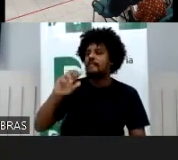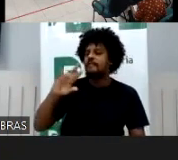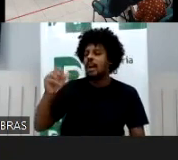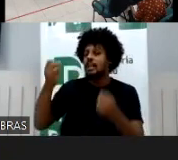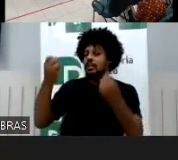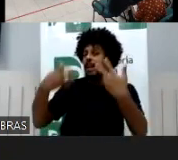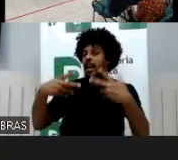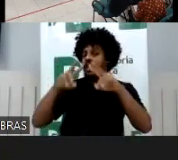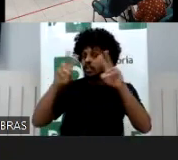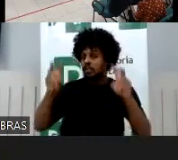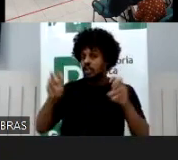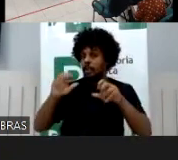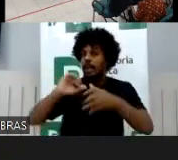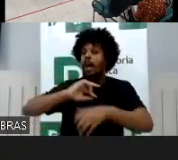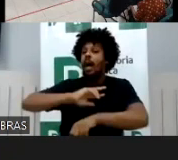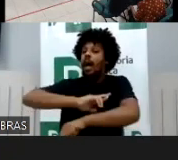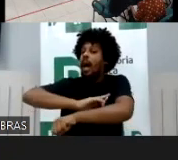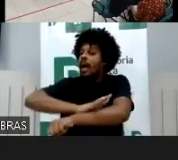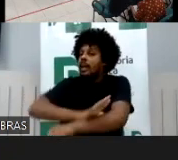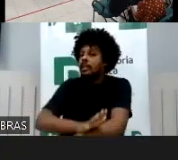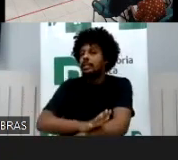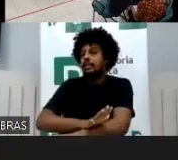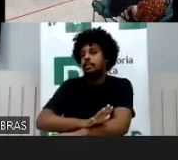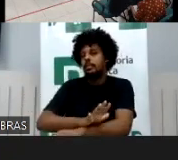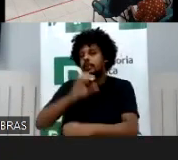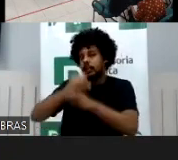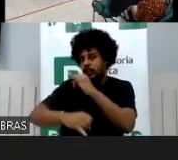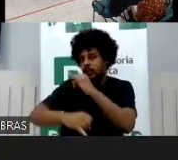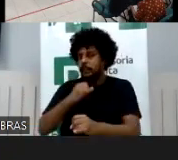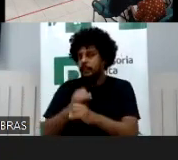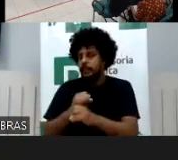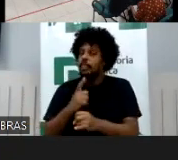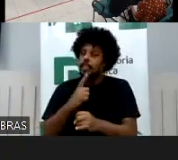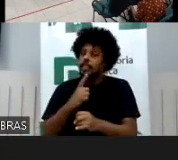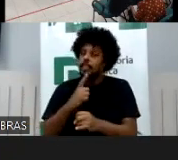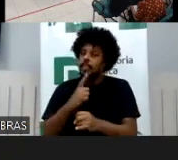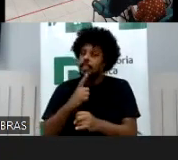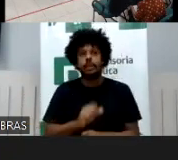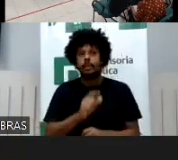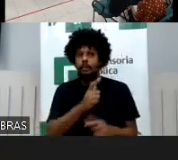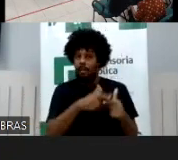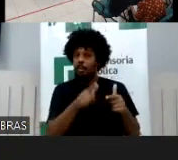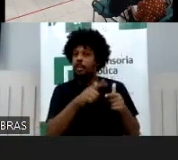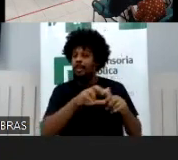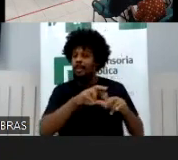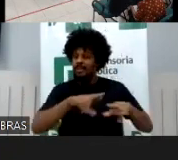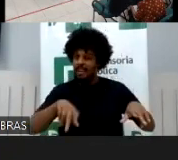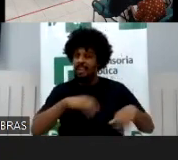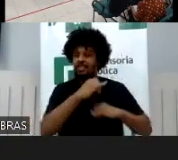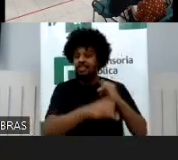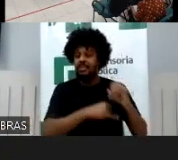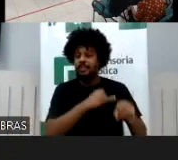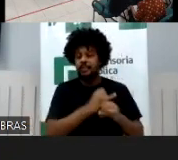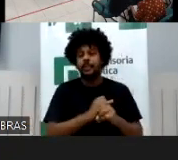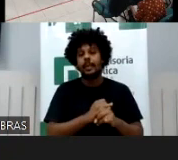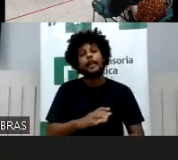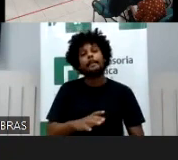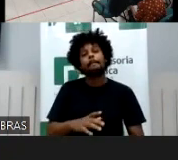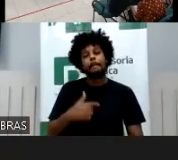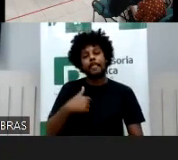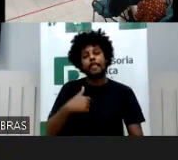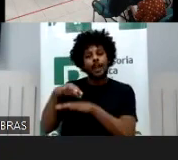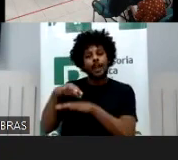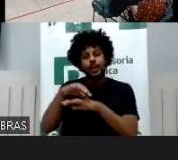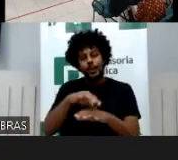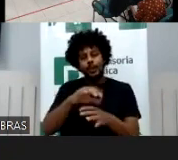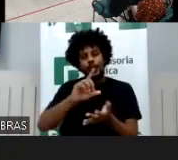digital. Então, ela tem esses dois lados, mas, por exemplo, uma discussão que se insinua e eu trouxe num artigo com a professora Lise